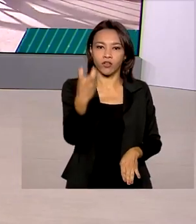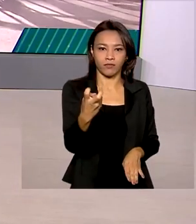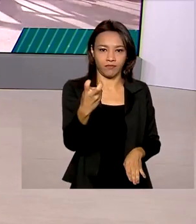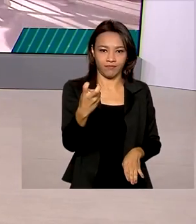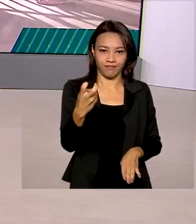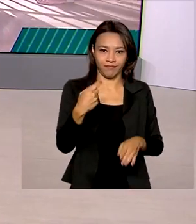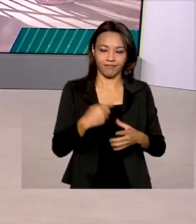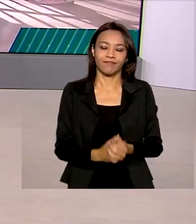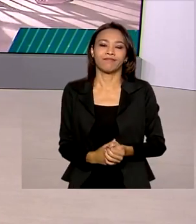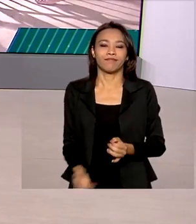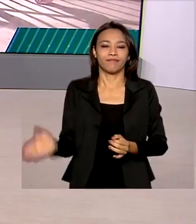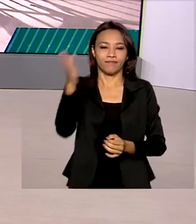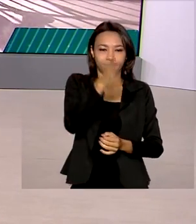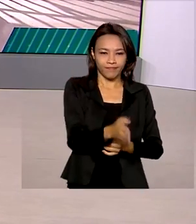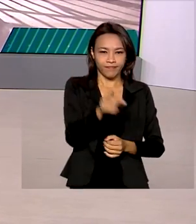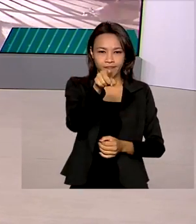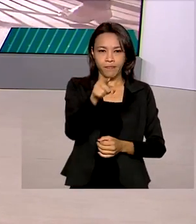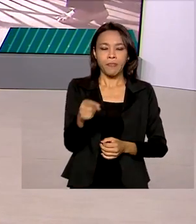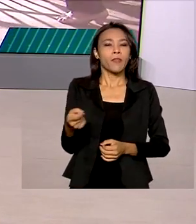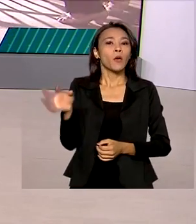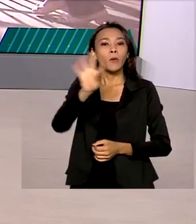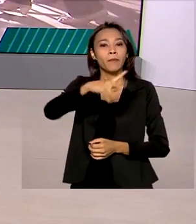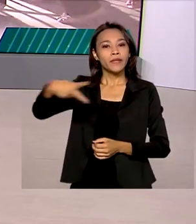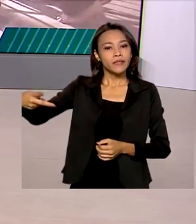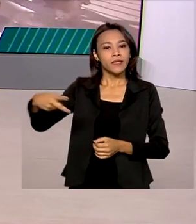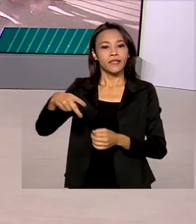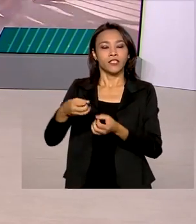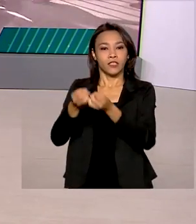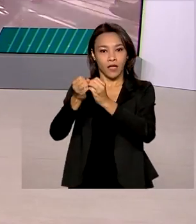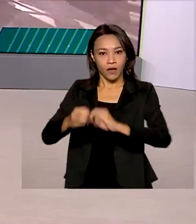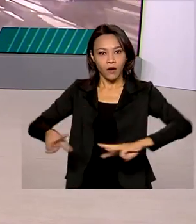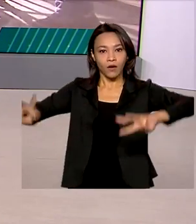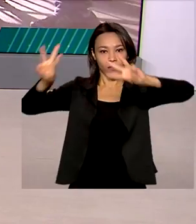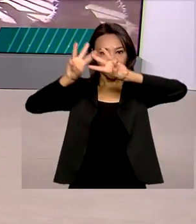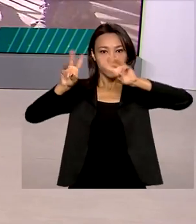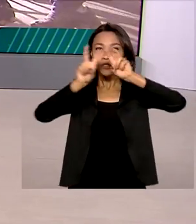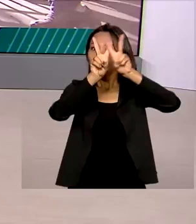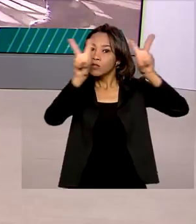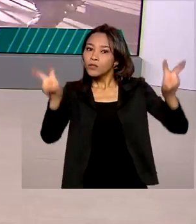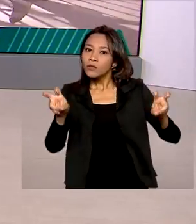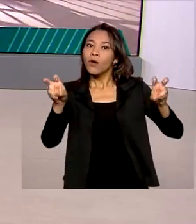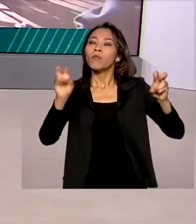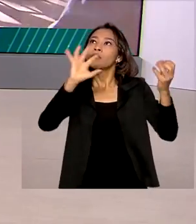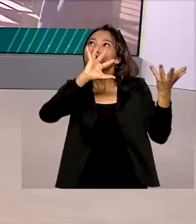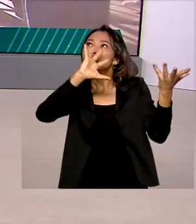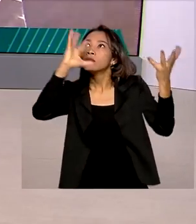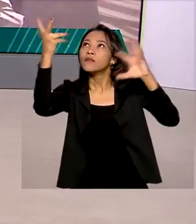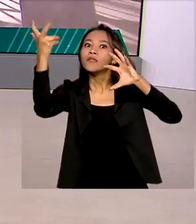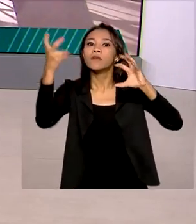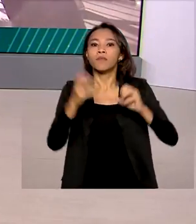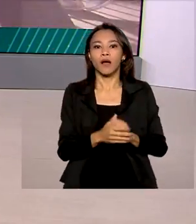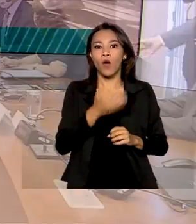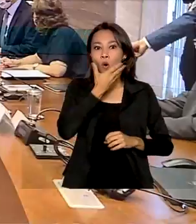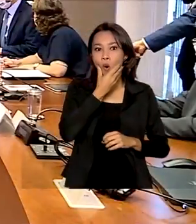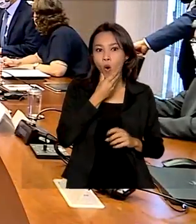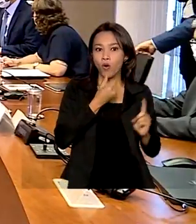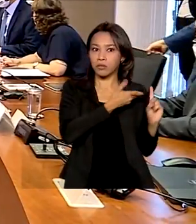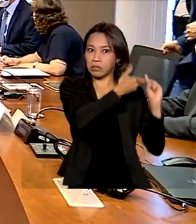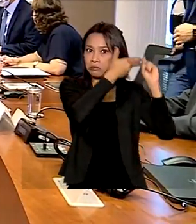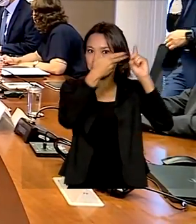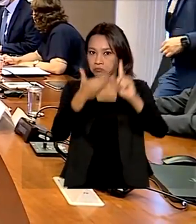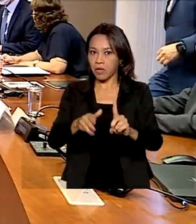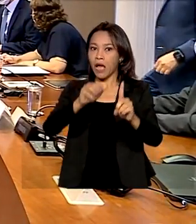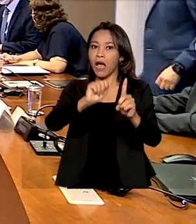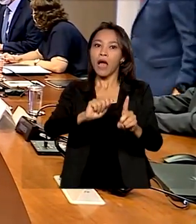O presidente da Conferência das Nações Unidas sobre Mudanças Climáticas, Alok Sharma, foi recebido ontem pelo